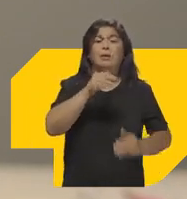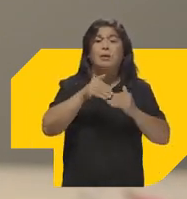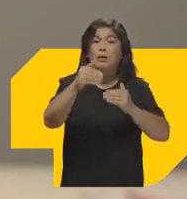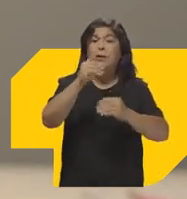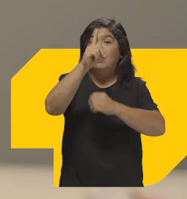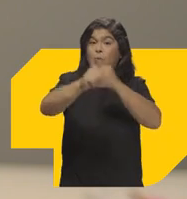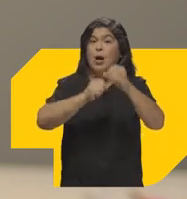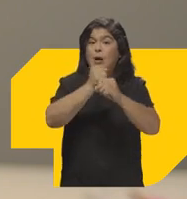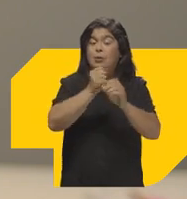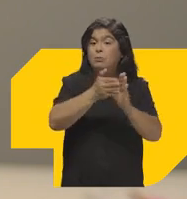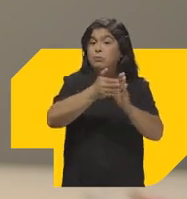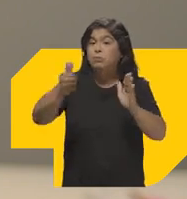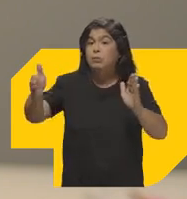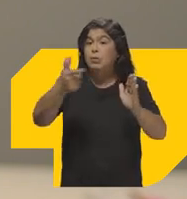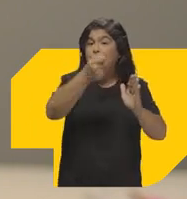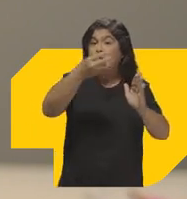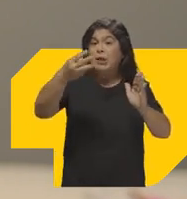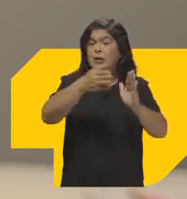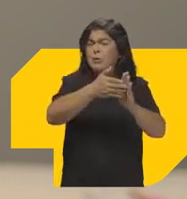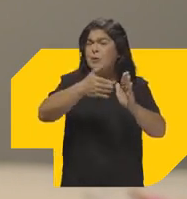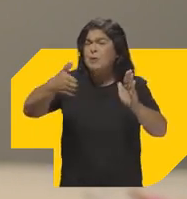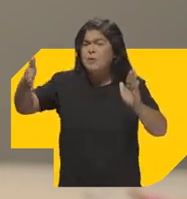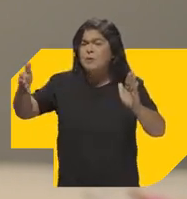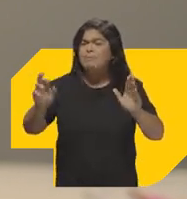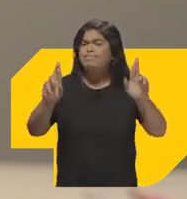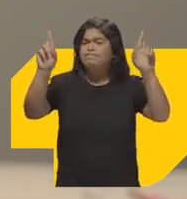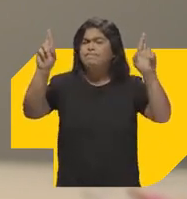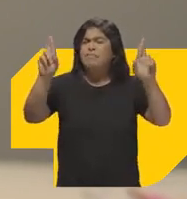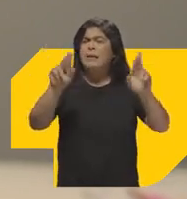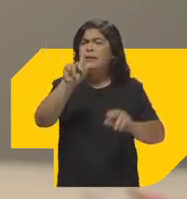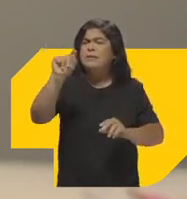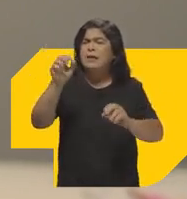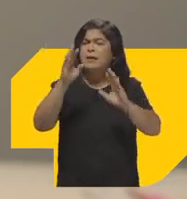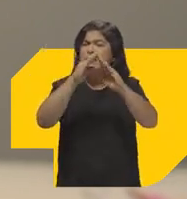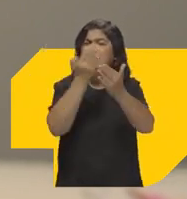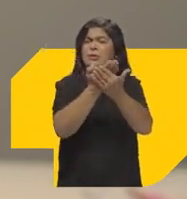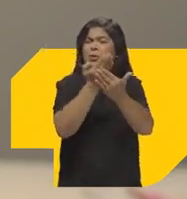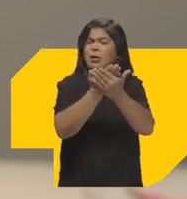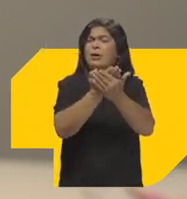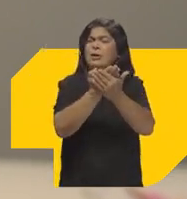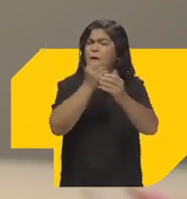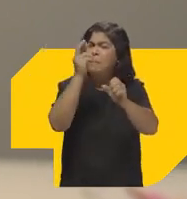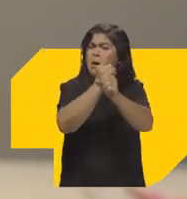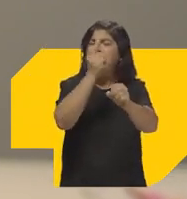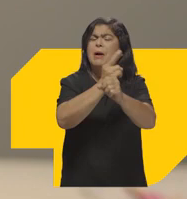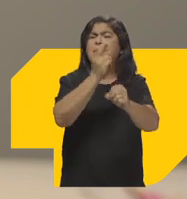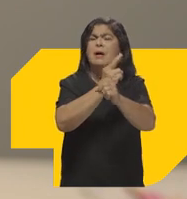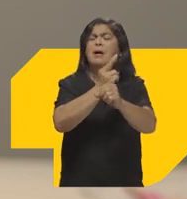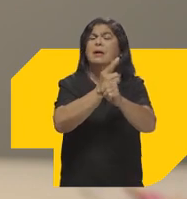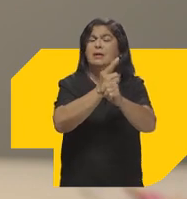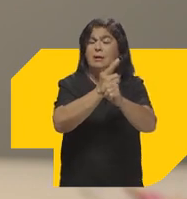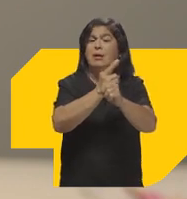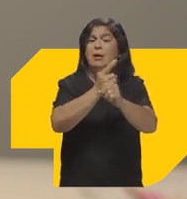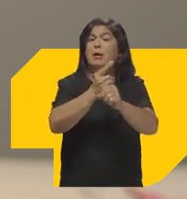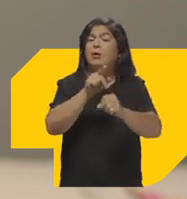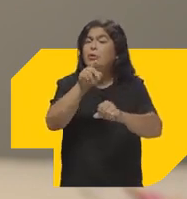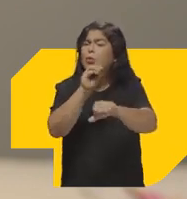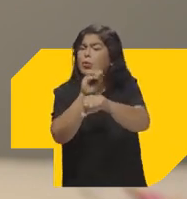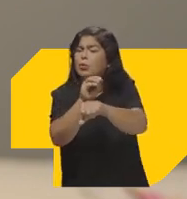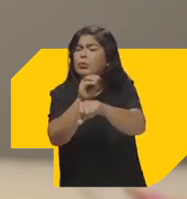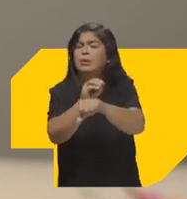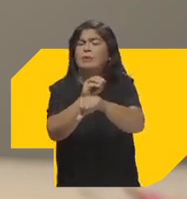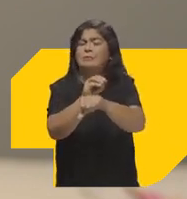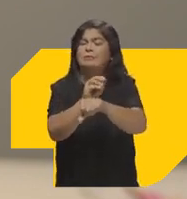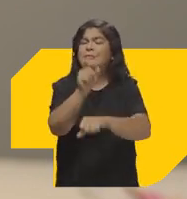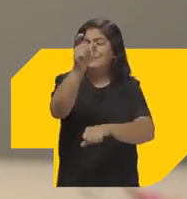Por isso já no primeiro ano de governo A gente vai reformar 100 escolas Da nossa rede estadual Esse é o respeito e o cuidado